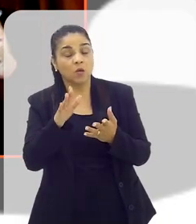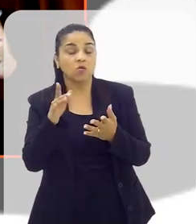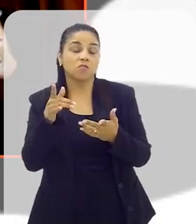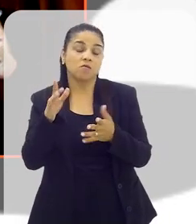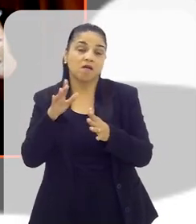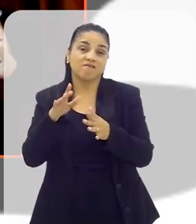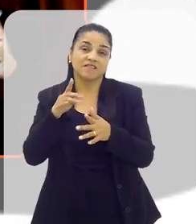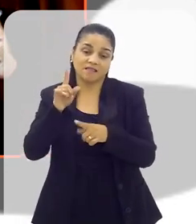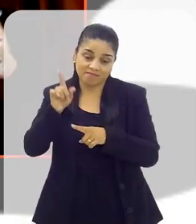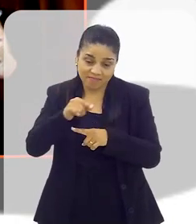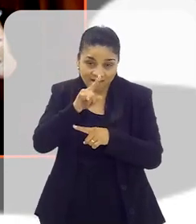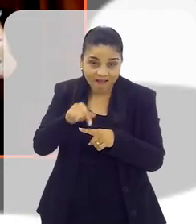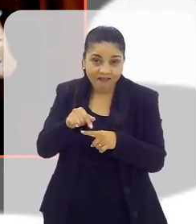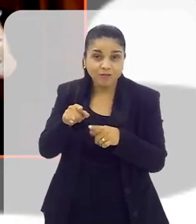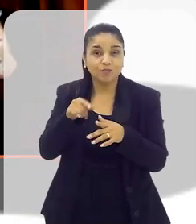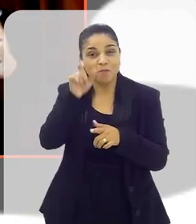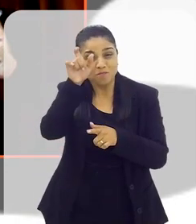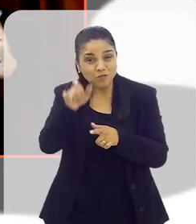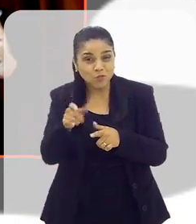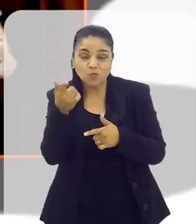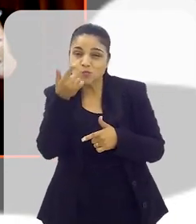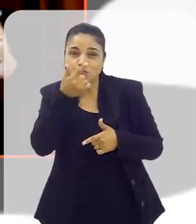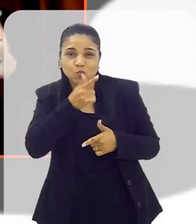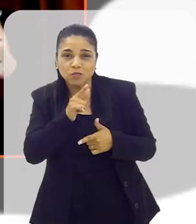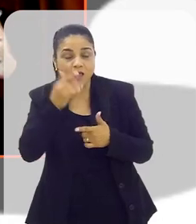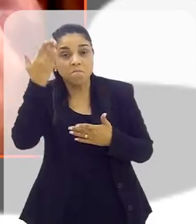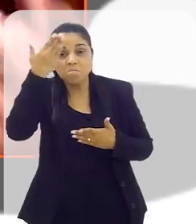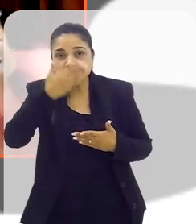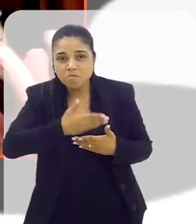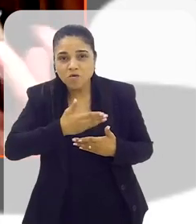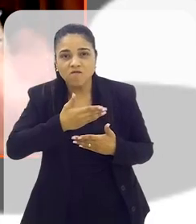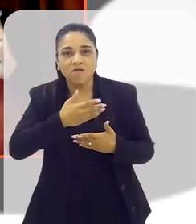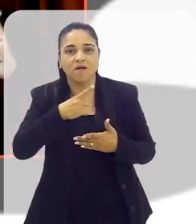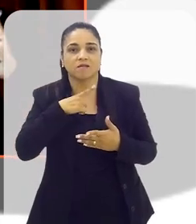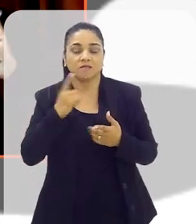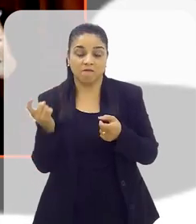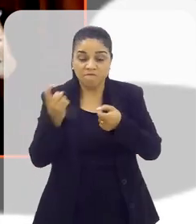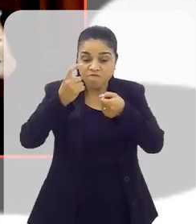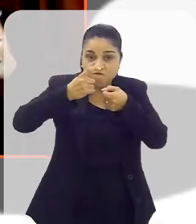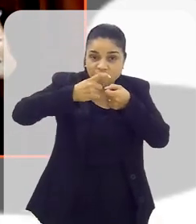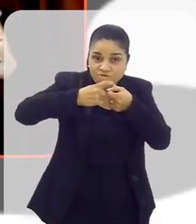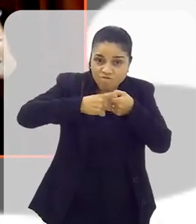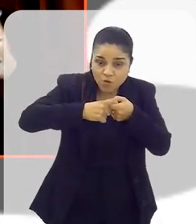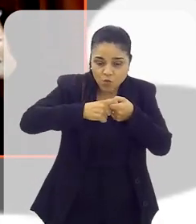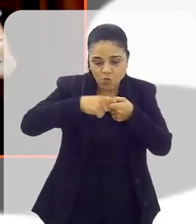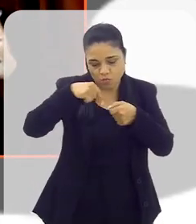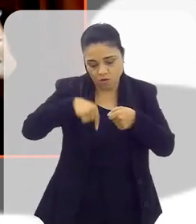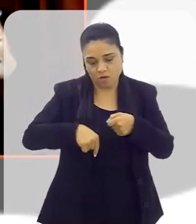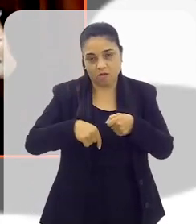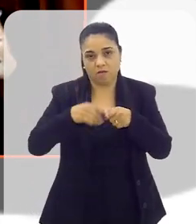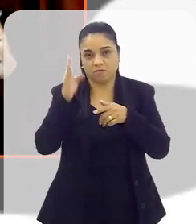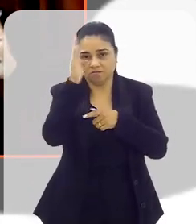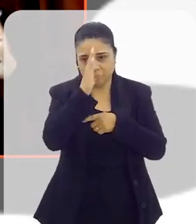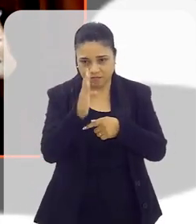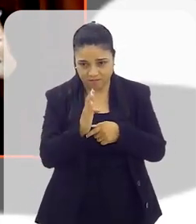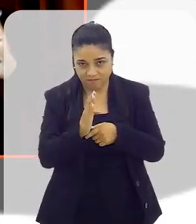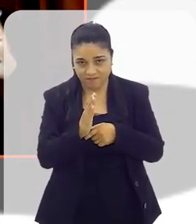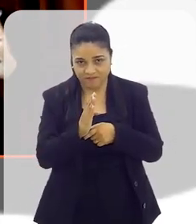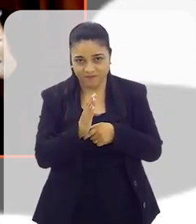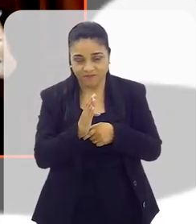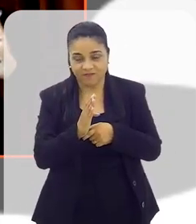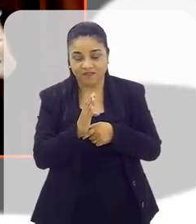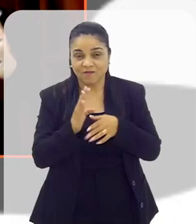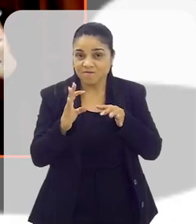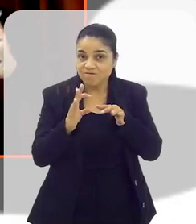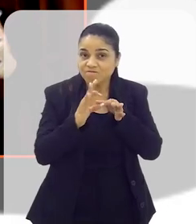e ele é, muitas vezes, negado, porque a pessoa não consegue comprovar que ela tem vínculo efetivo com o Brasil. Quer dizer, quando